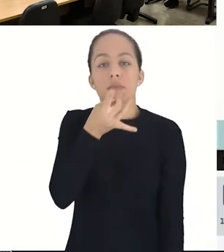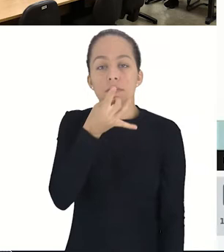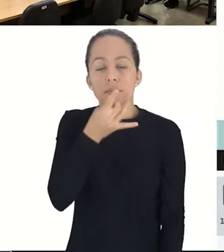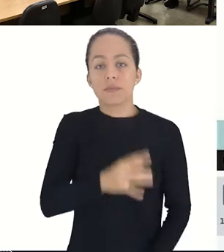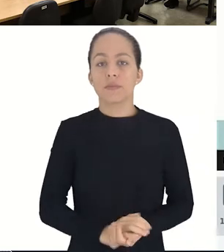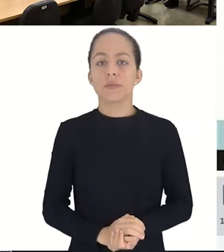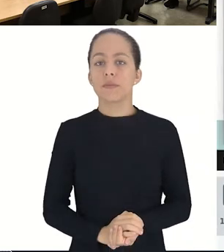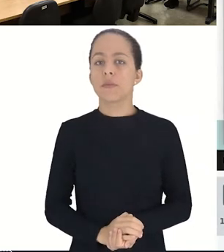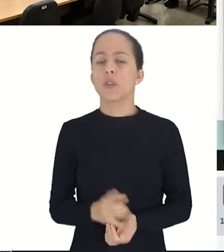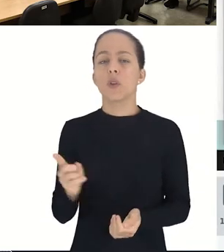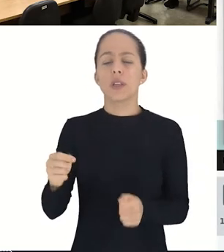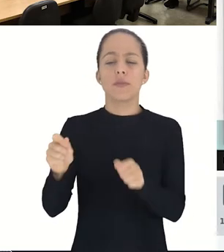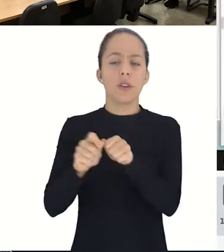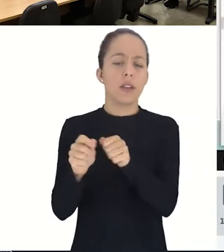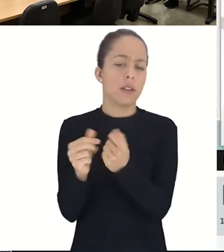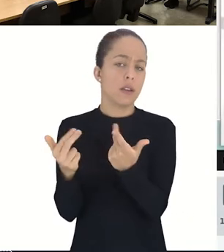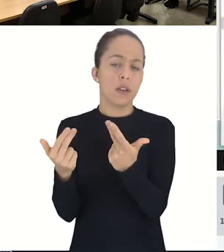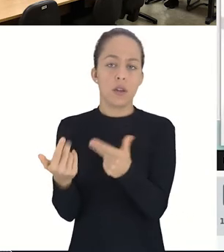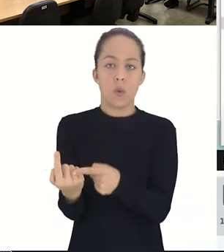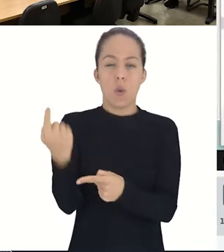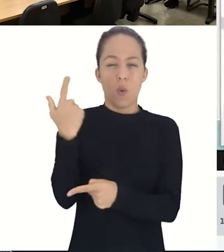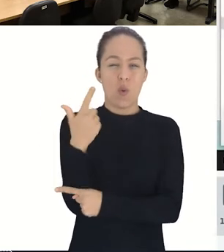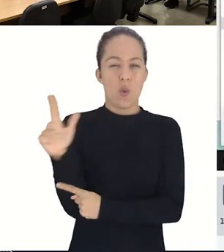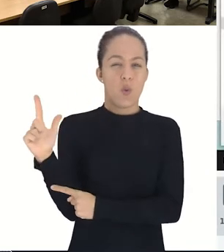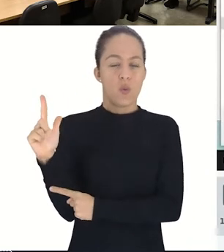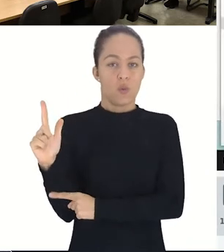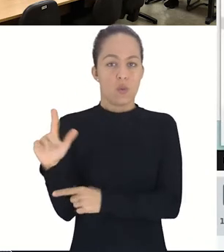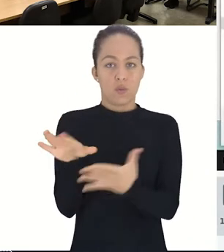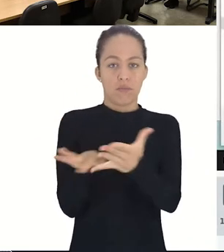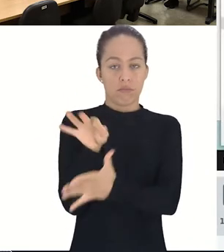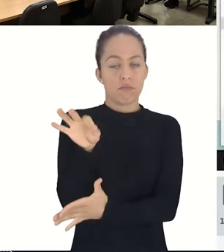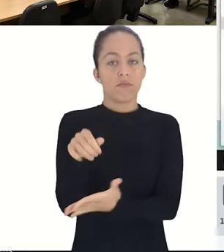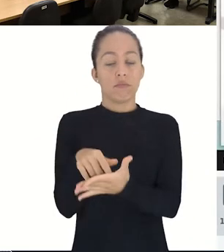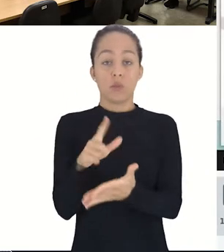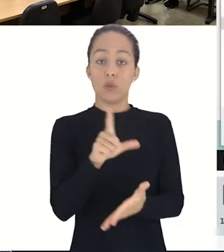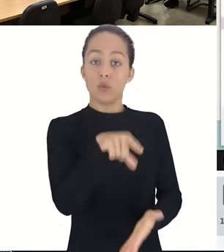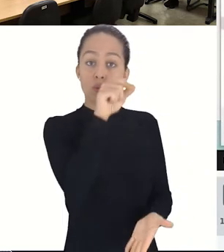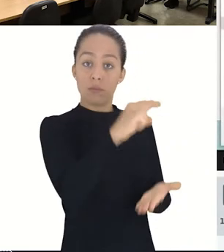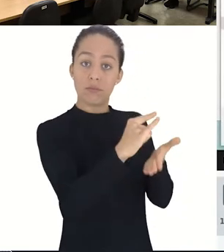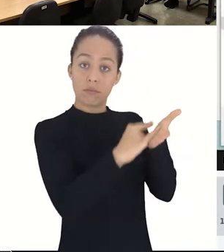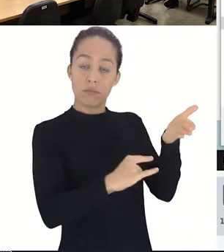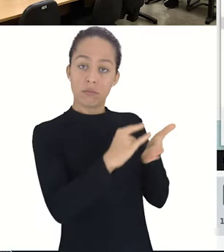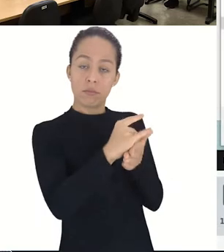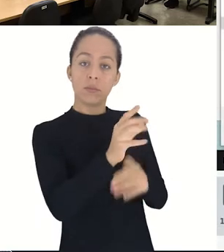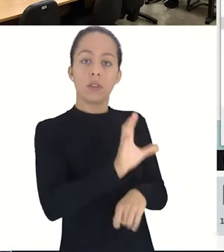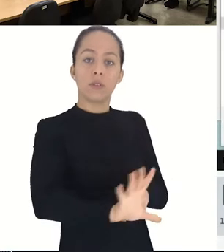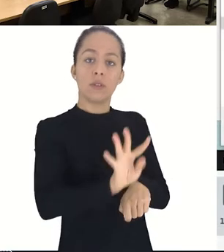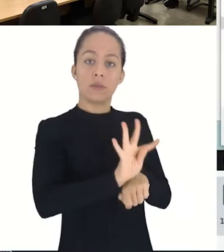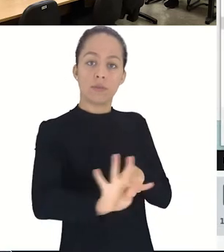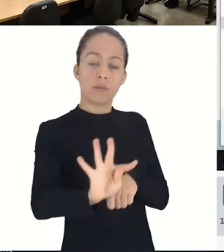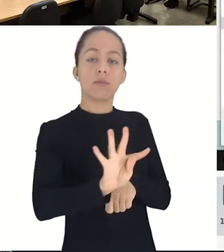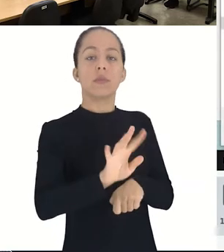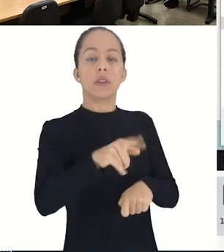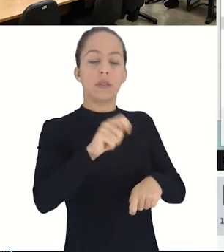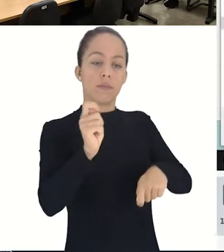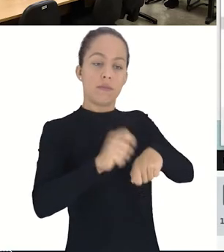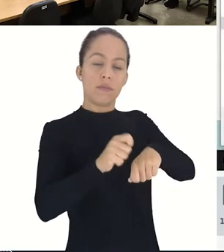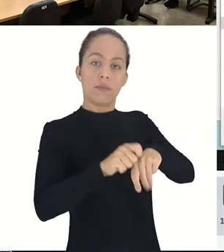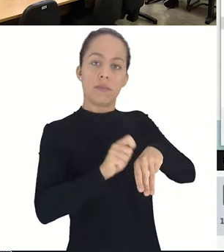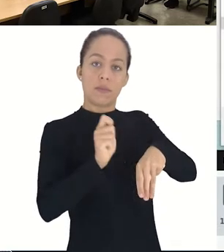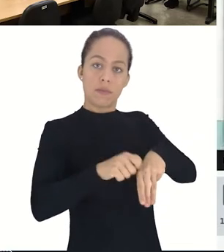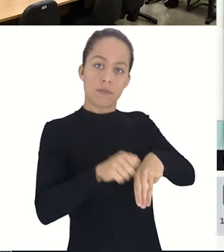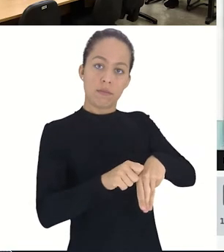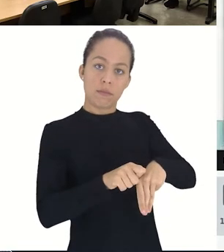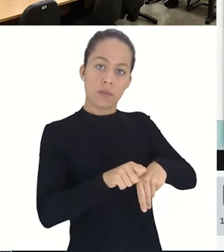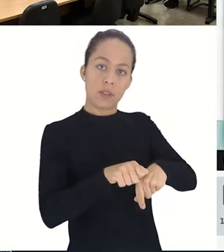Mesmo procedimento, eu vou escolher o arquivo aqui, curso técnico concomitante Mineração